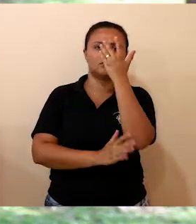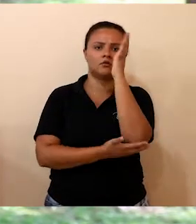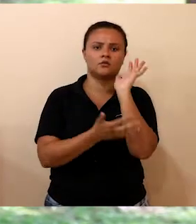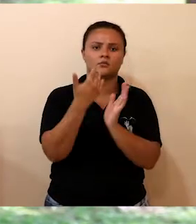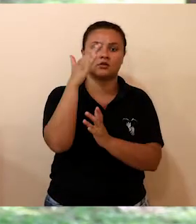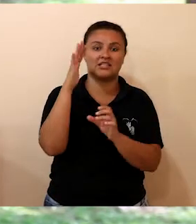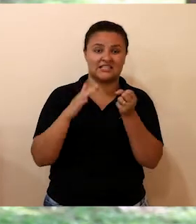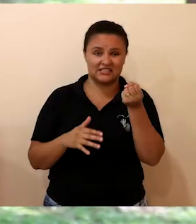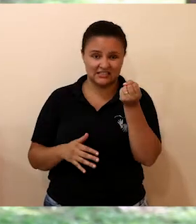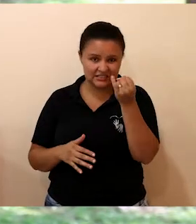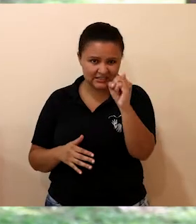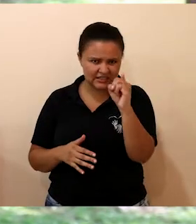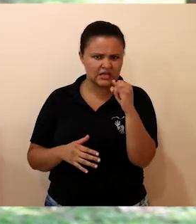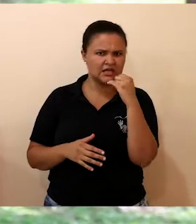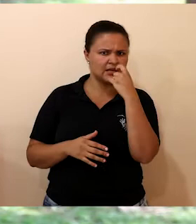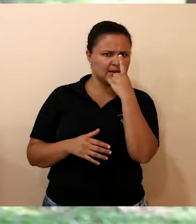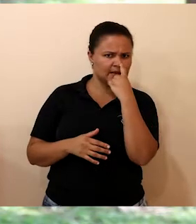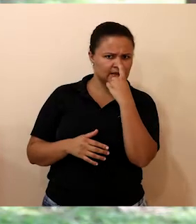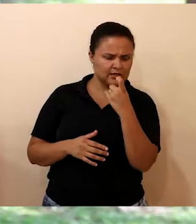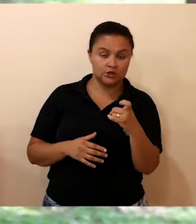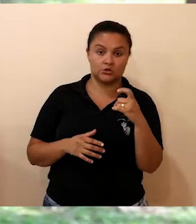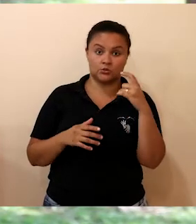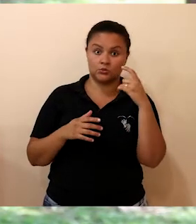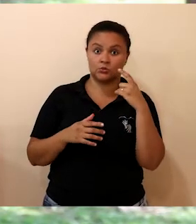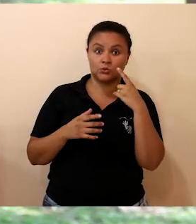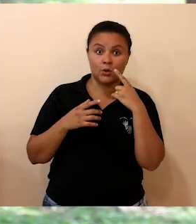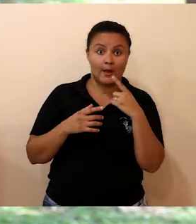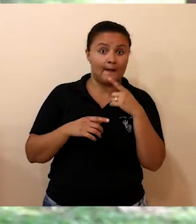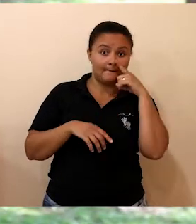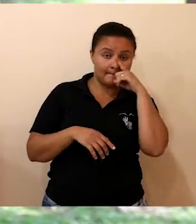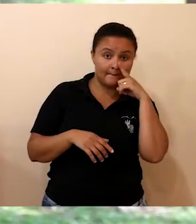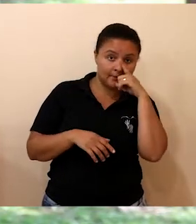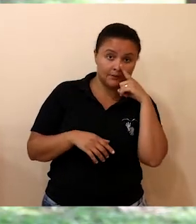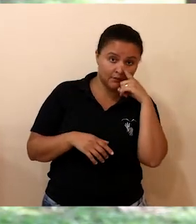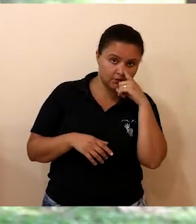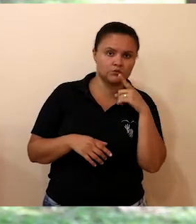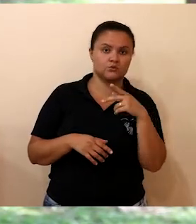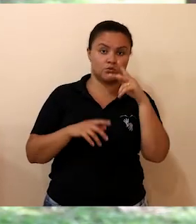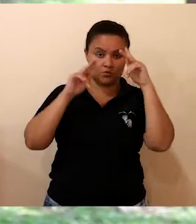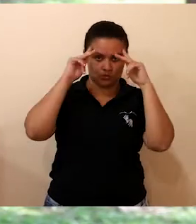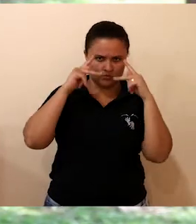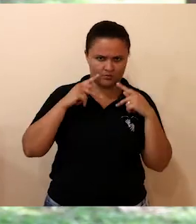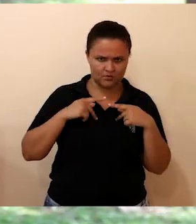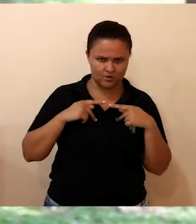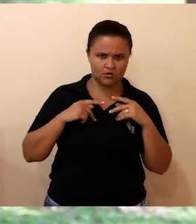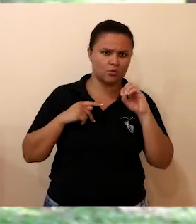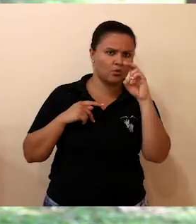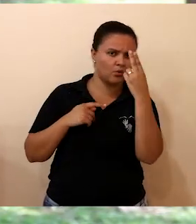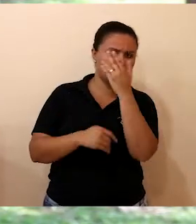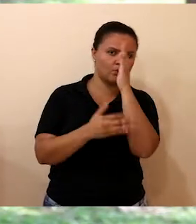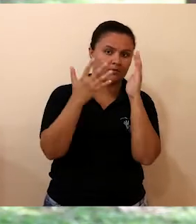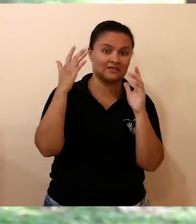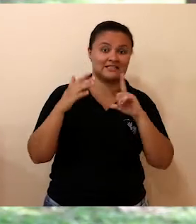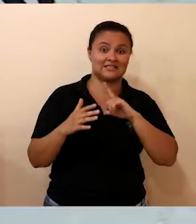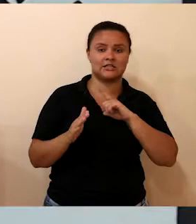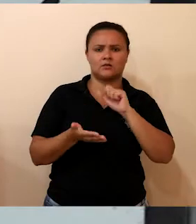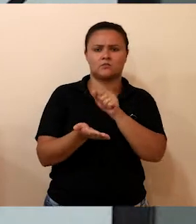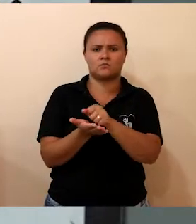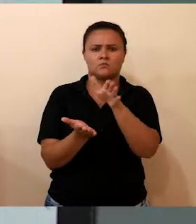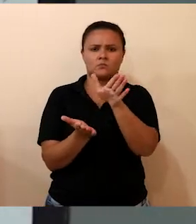danos à saúde humana ou ao meio ambiente, terá que pagar uma multa que varia de 5 mil a 50 milhões de reais.